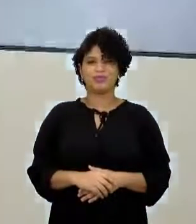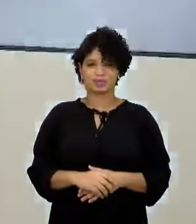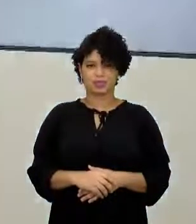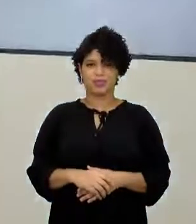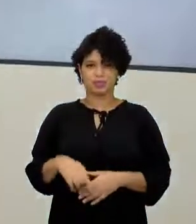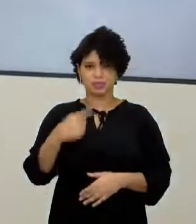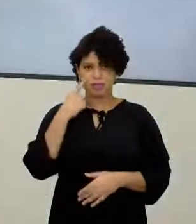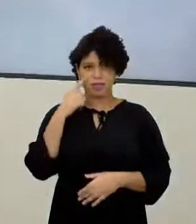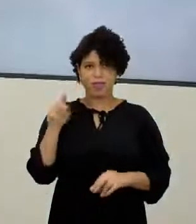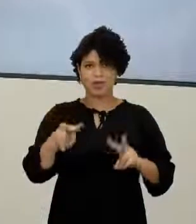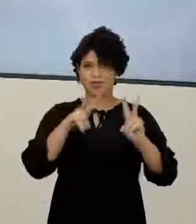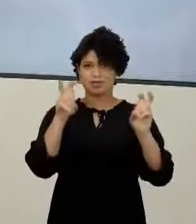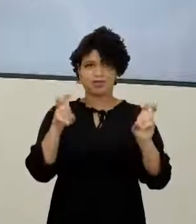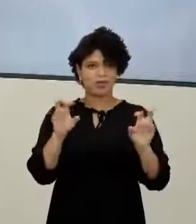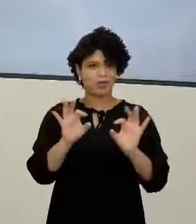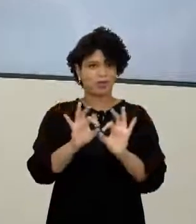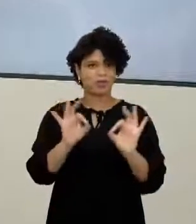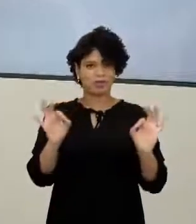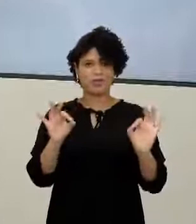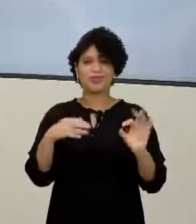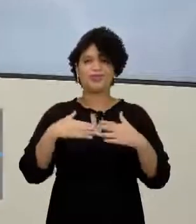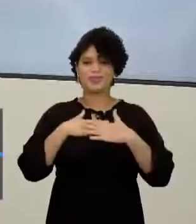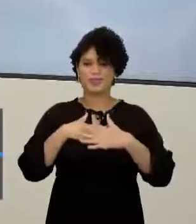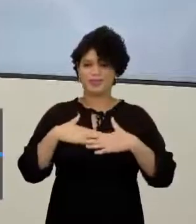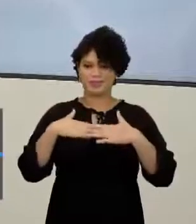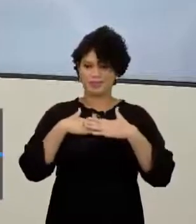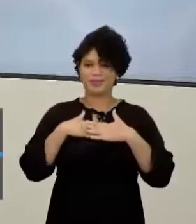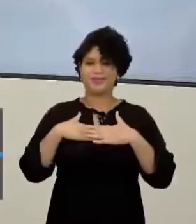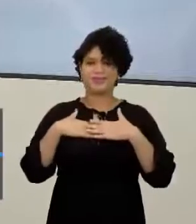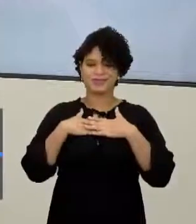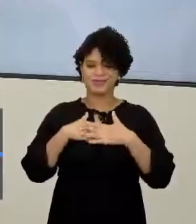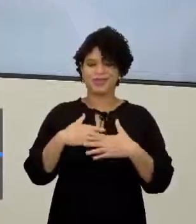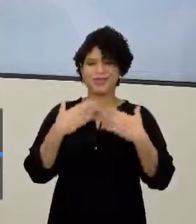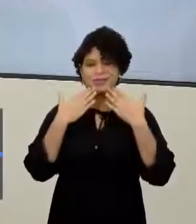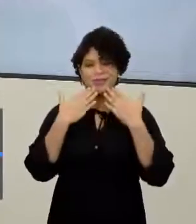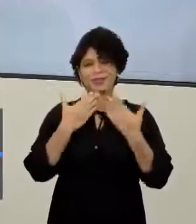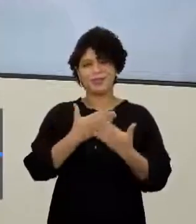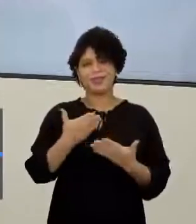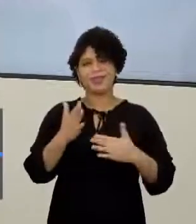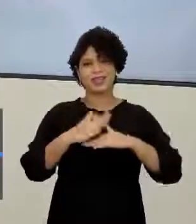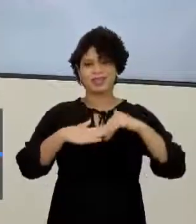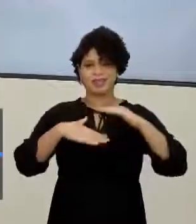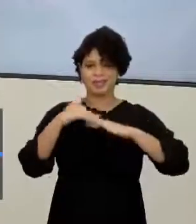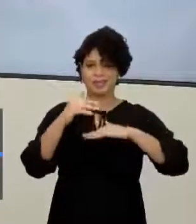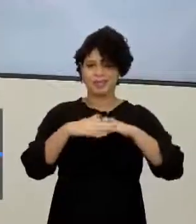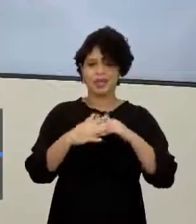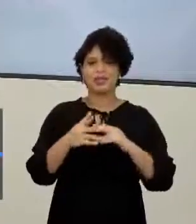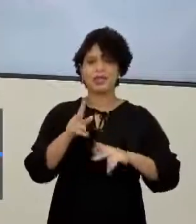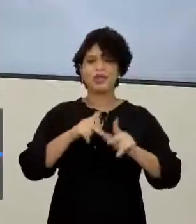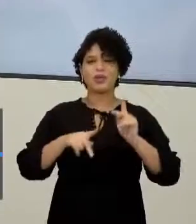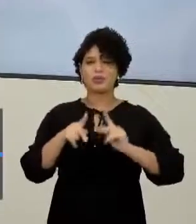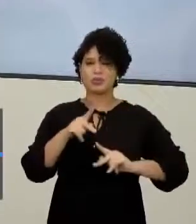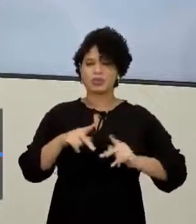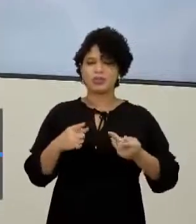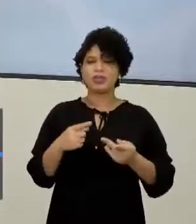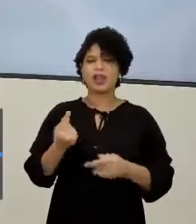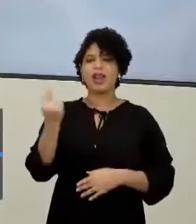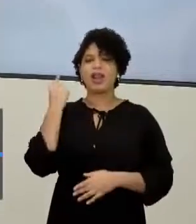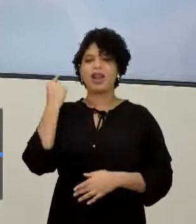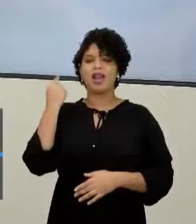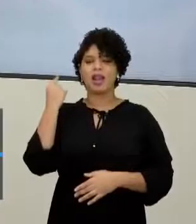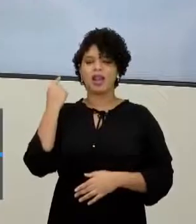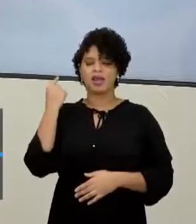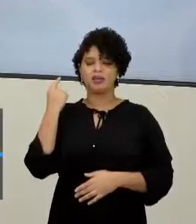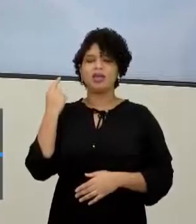esse é um assunto muito legal, eu gosto muito de passar sempre aí essas habilidades Que falam sobre os povos ordinários, né?